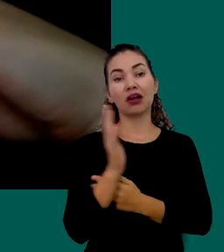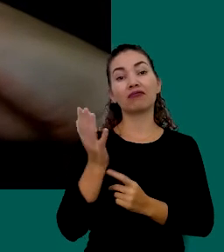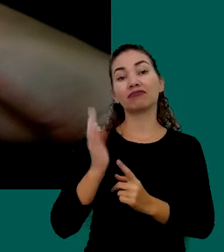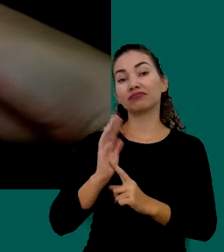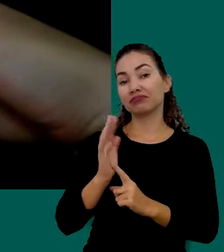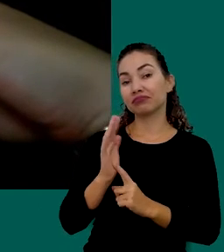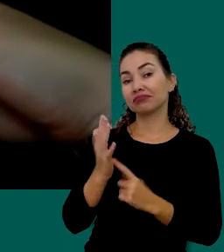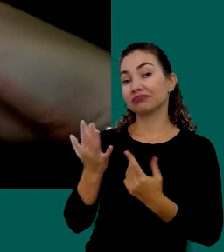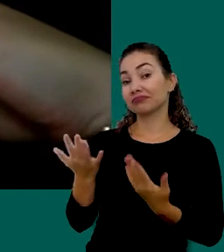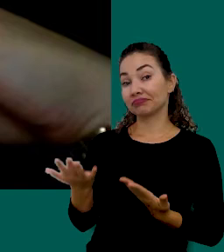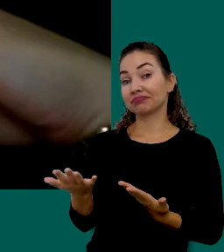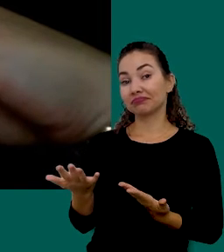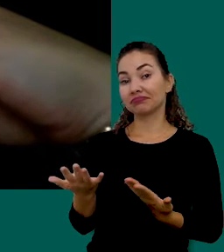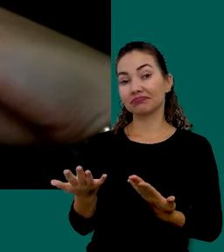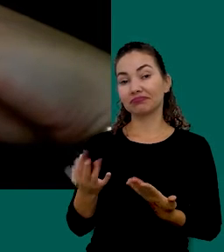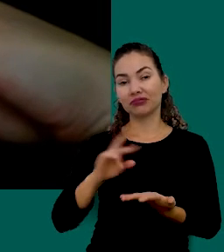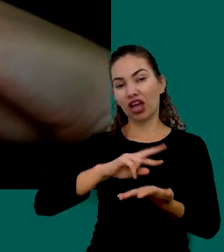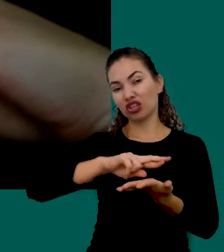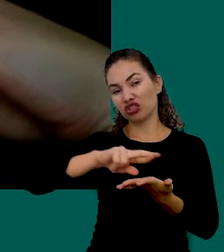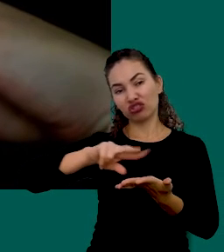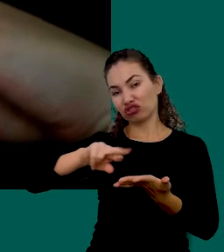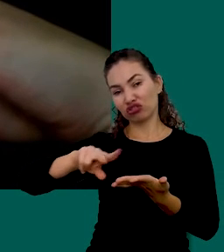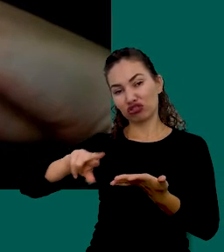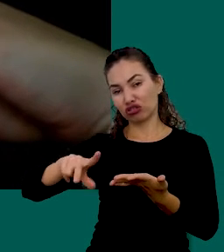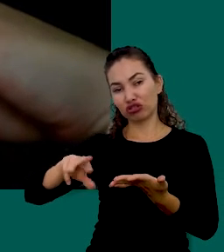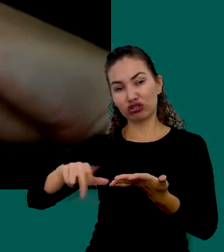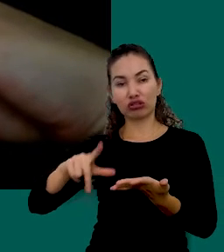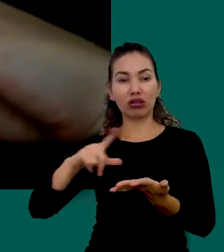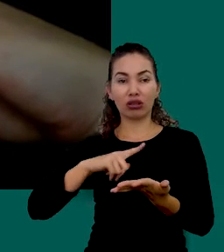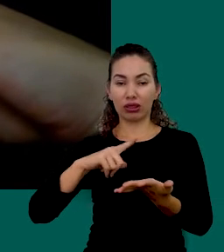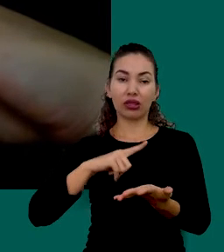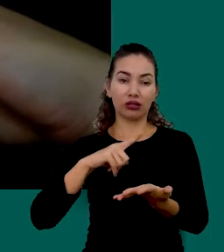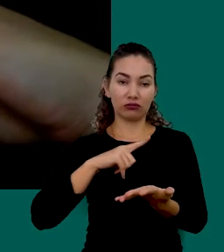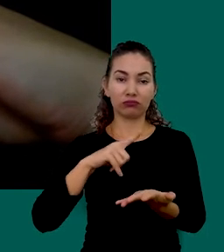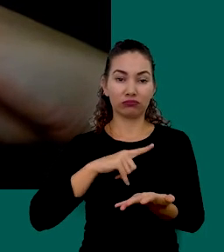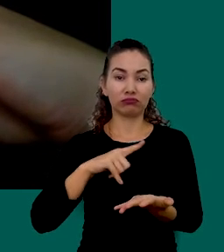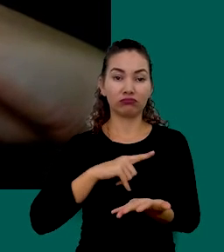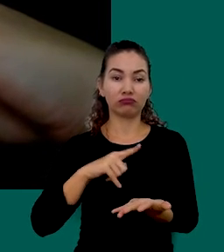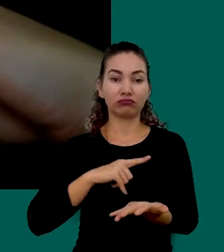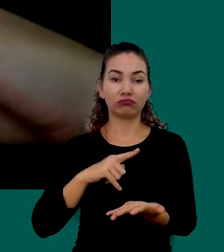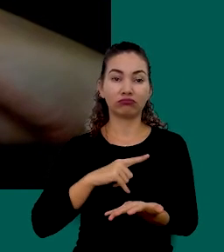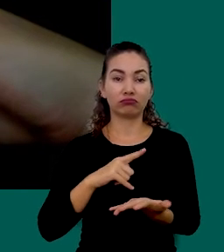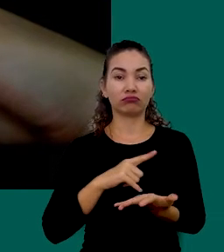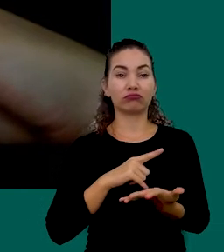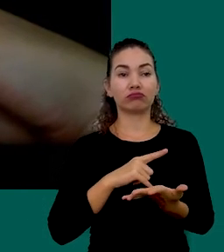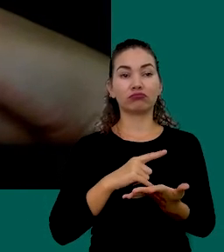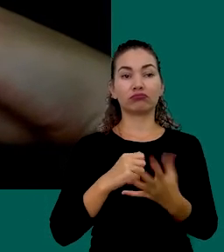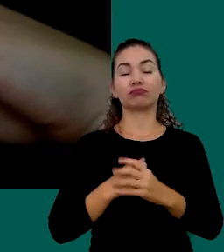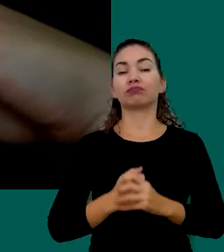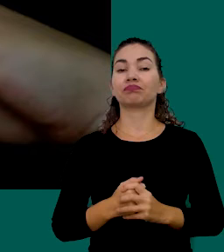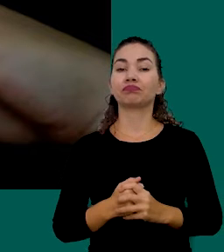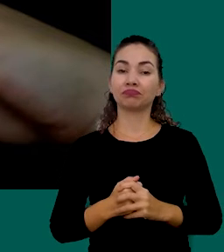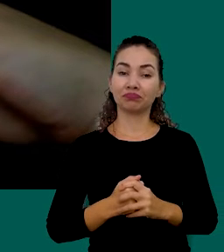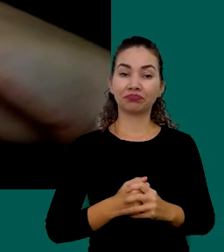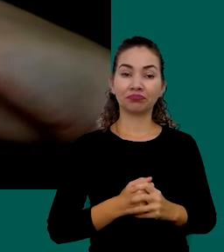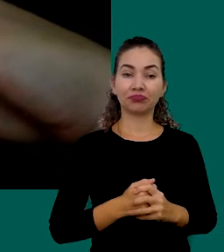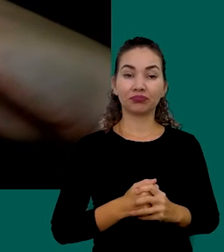Entre Várias Outras Despesas Variáveis Que Temos Ao Longo Do Mês